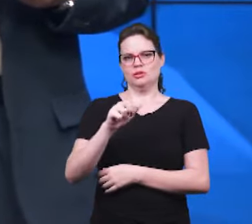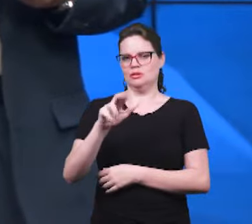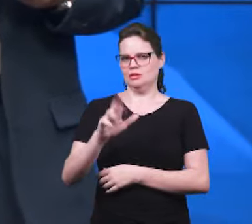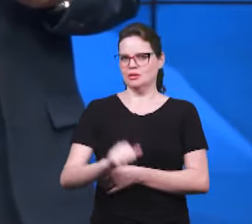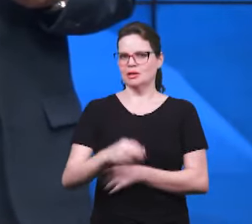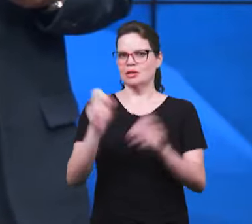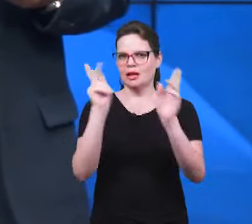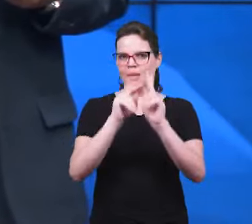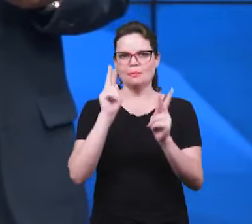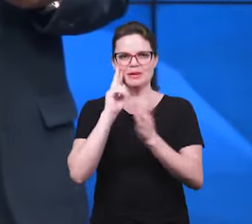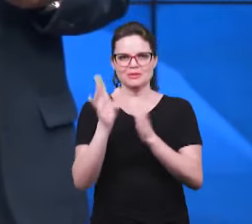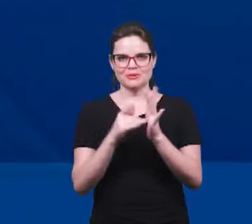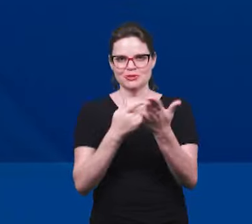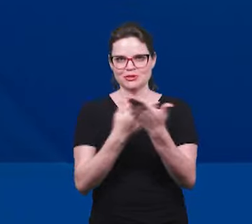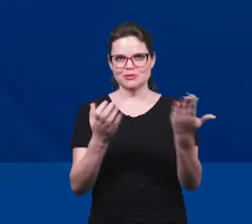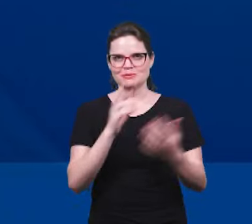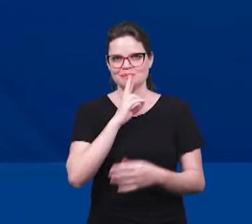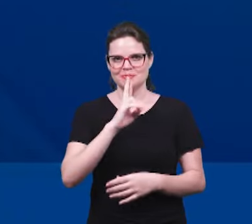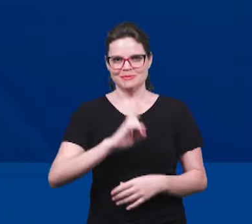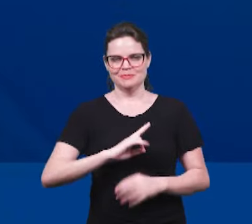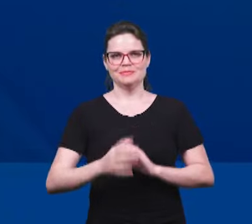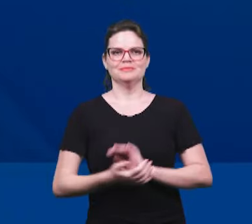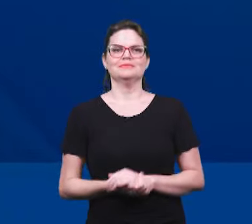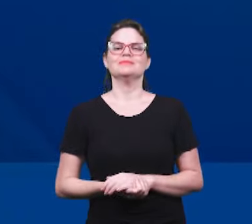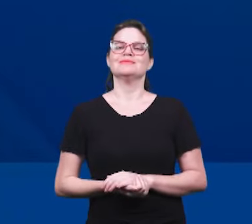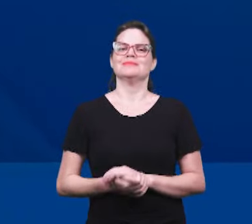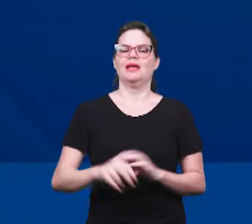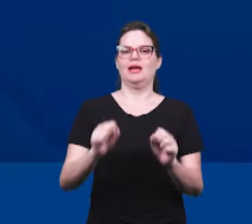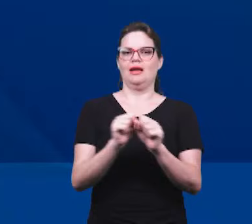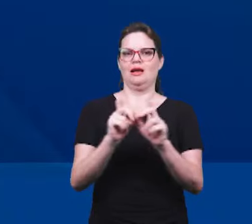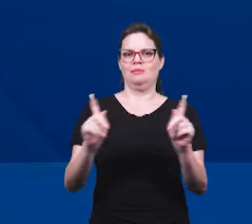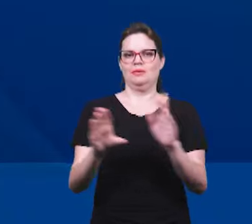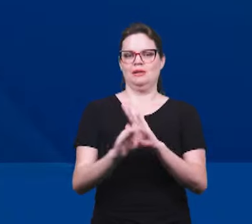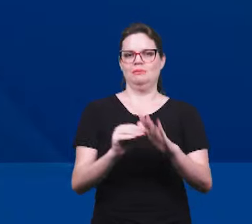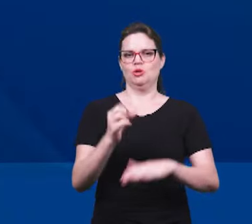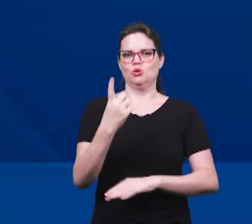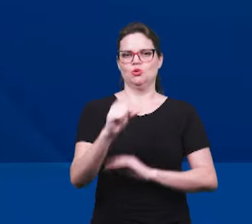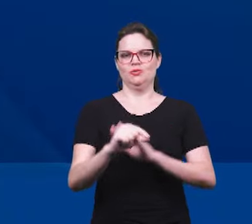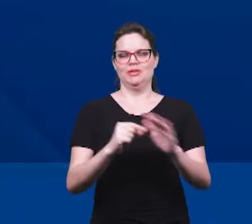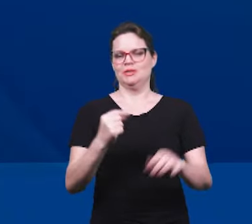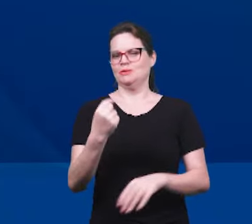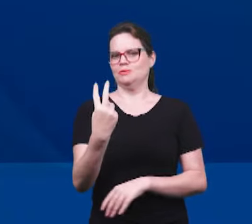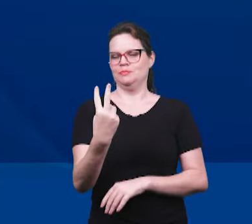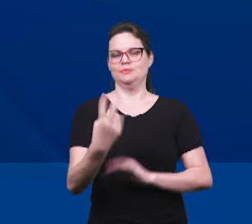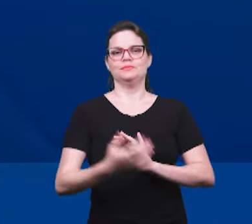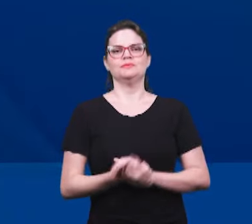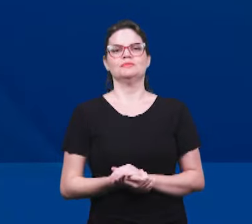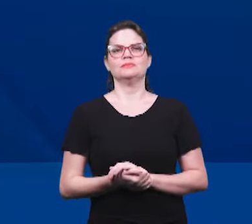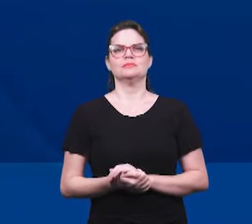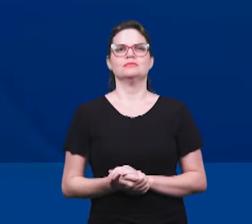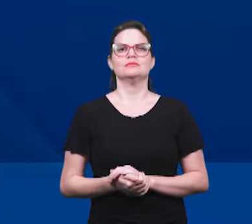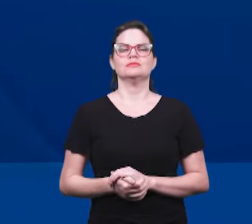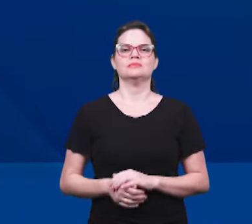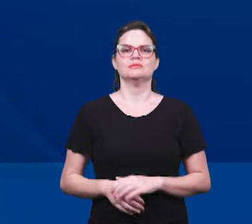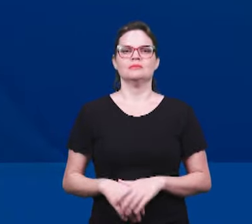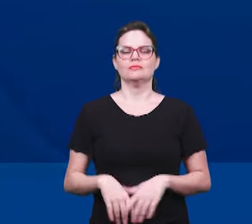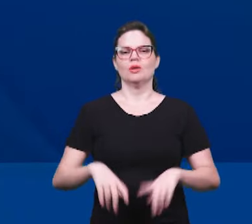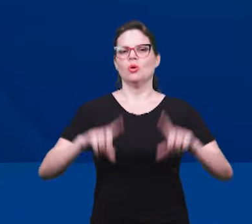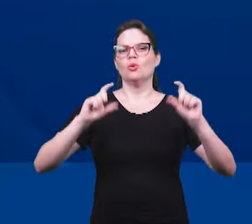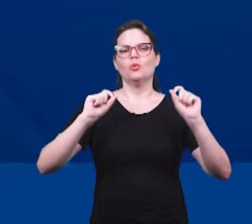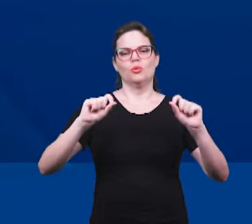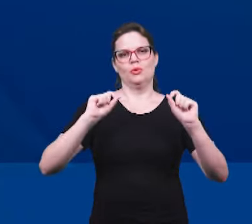irmã, a paz do Senhor Jesus. Em Apocalipse 1, 2, qual o testificou da